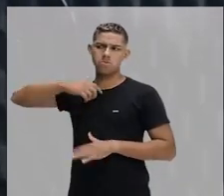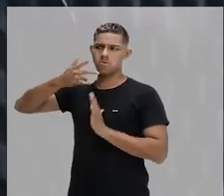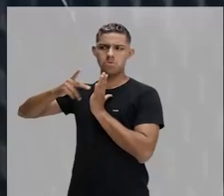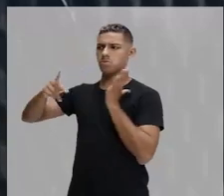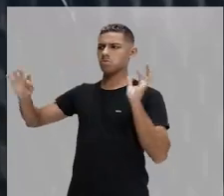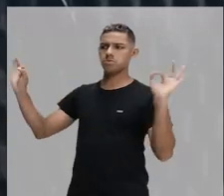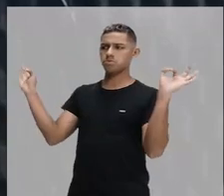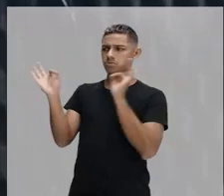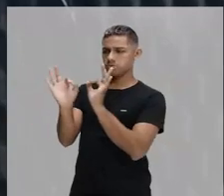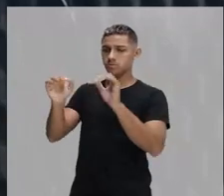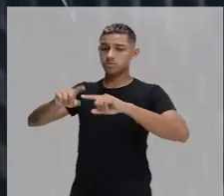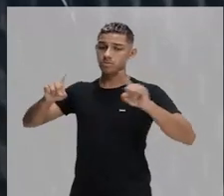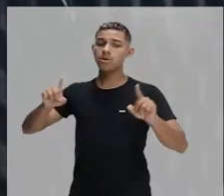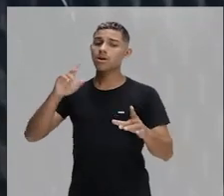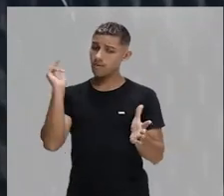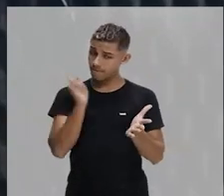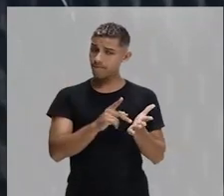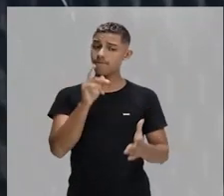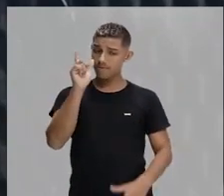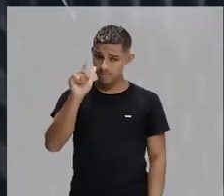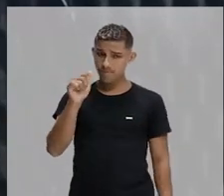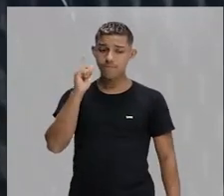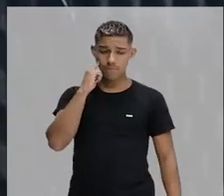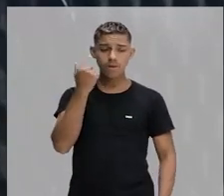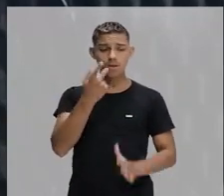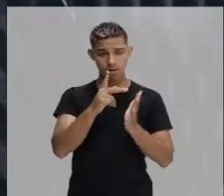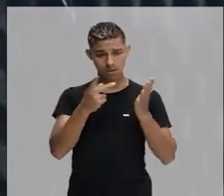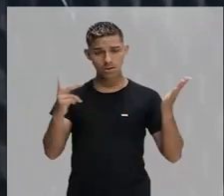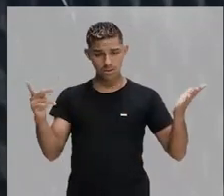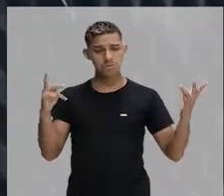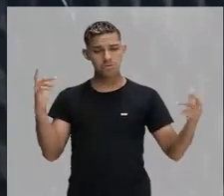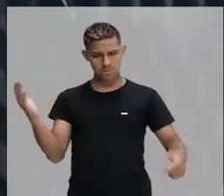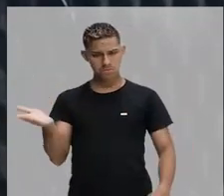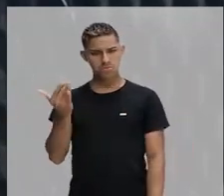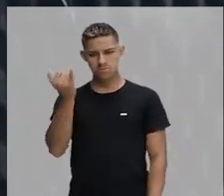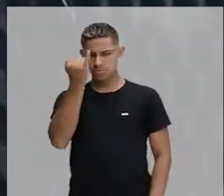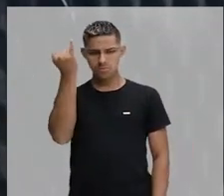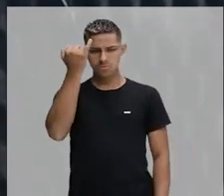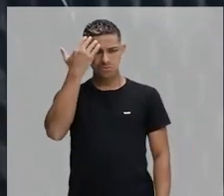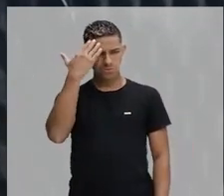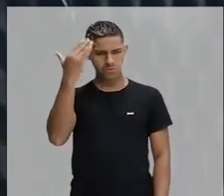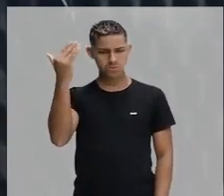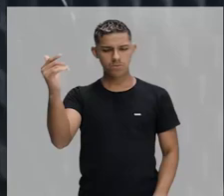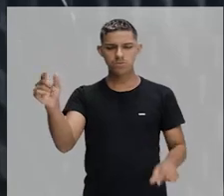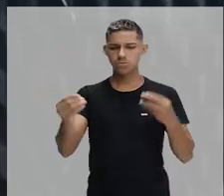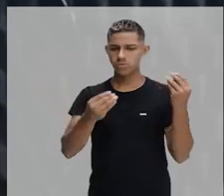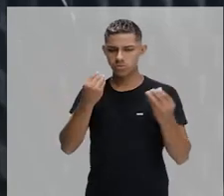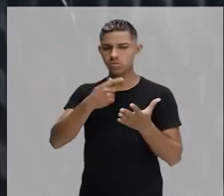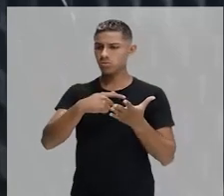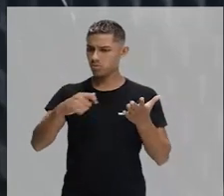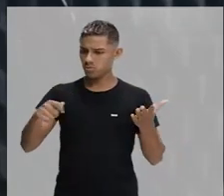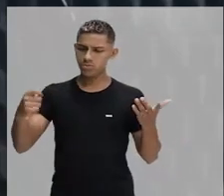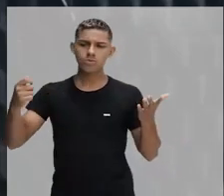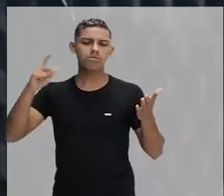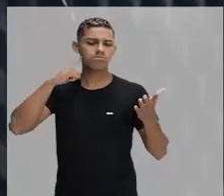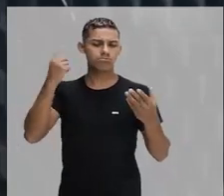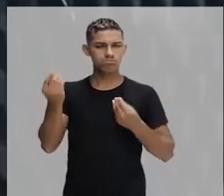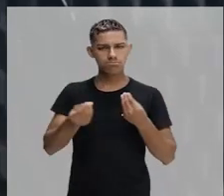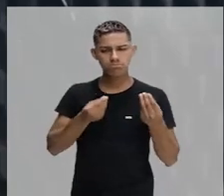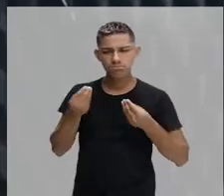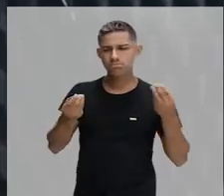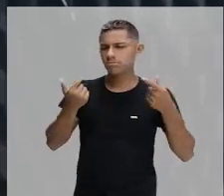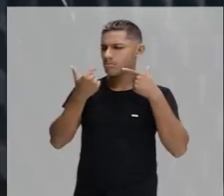mas, na verdade, ele é, sim, um grande poeta, porque a forma dele de compor traz denúncias, traz